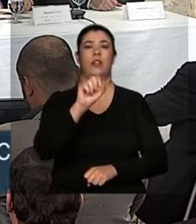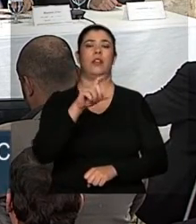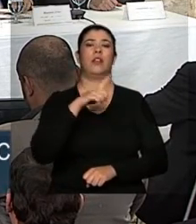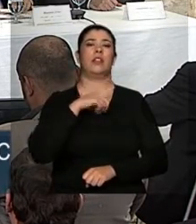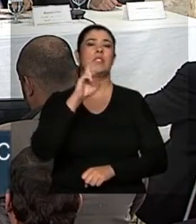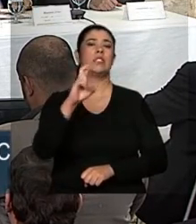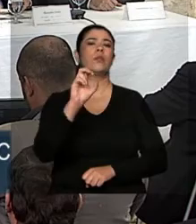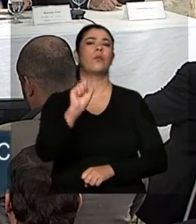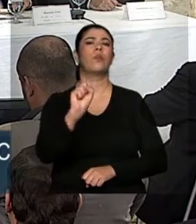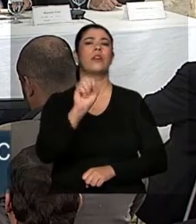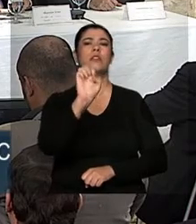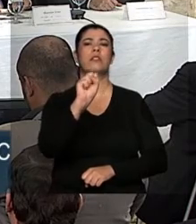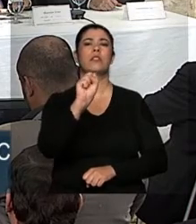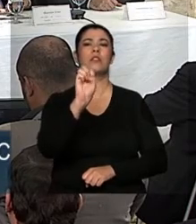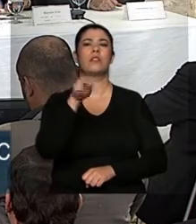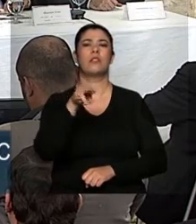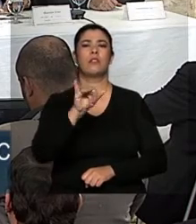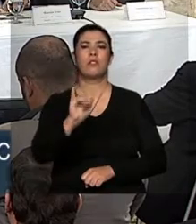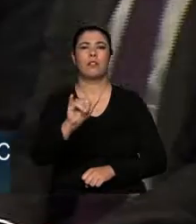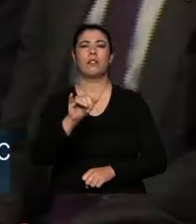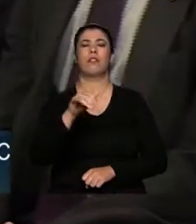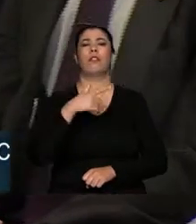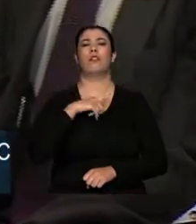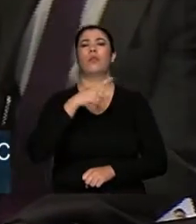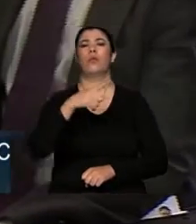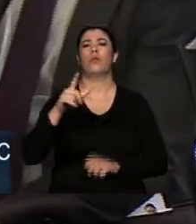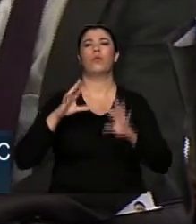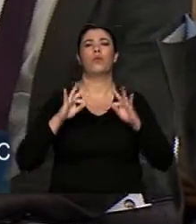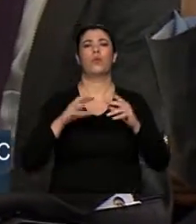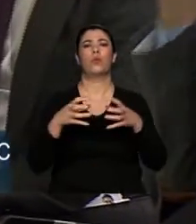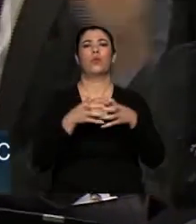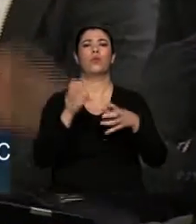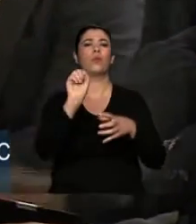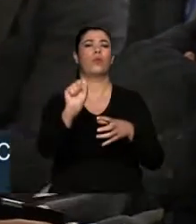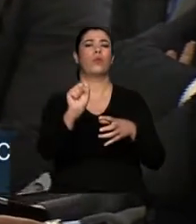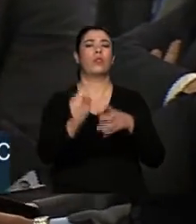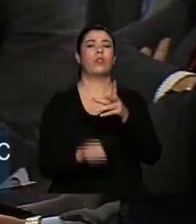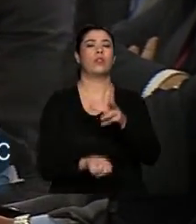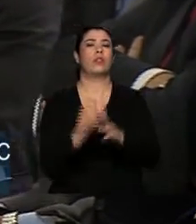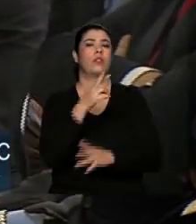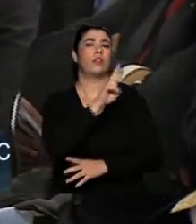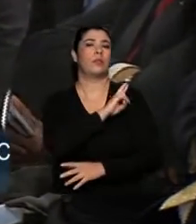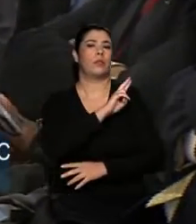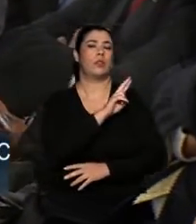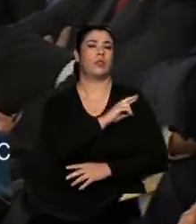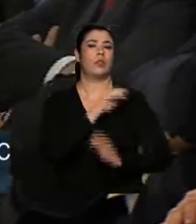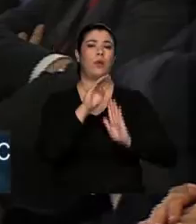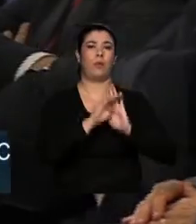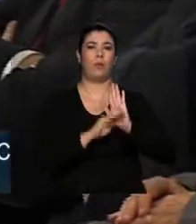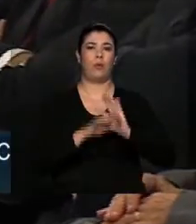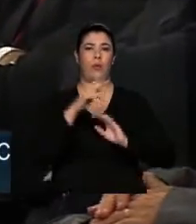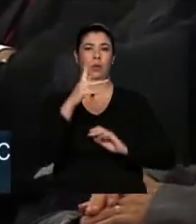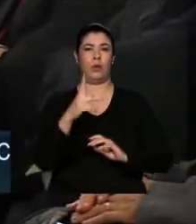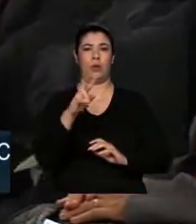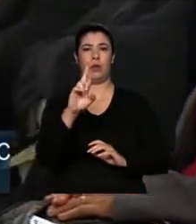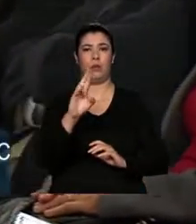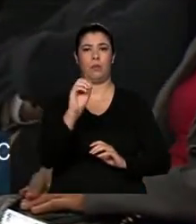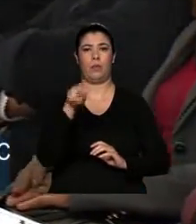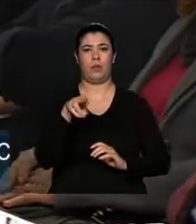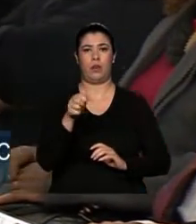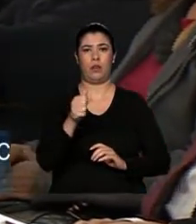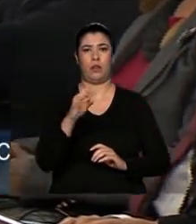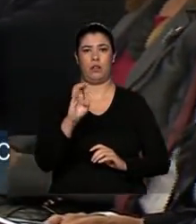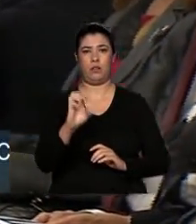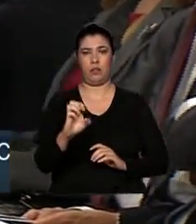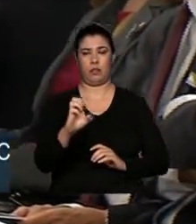S todo, que é incumbido da implantação do Pronatec voltado ao aprendiz. Nós estamos